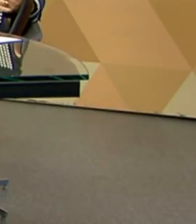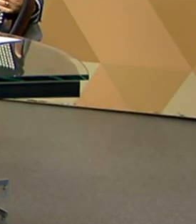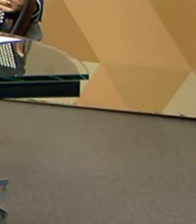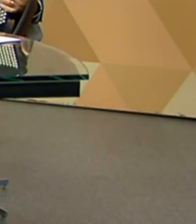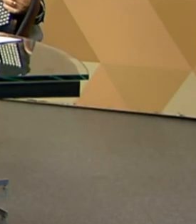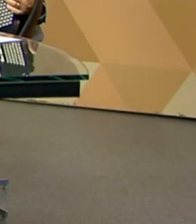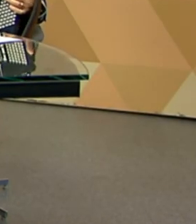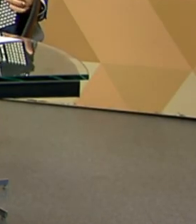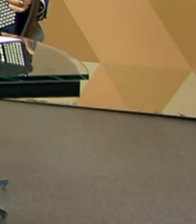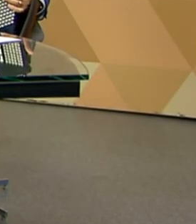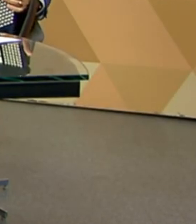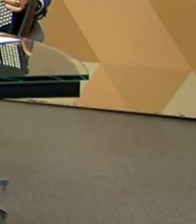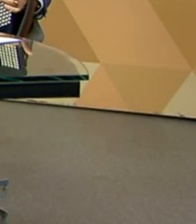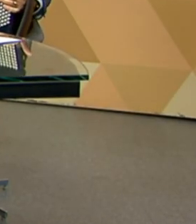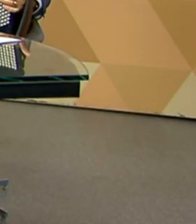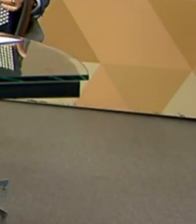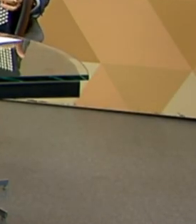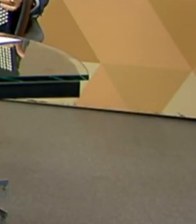Música Música